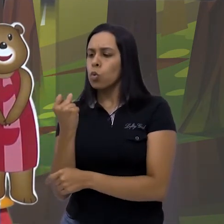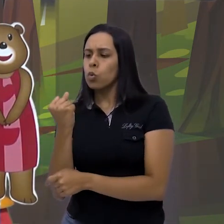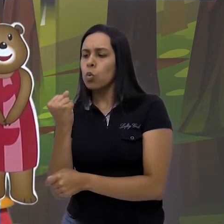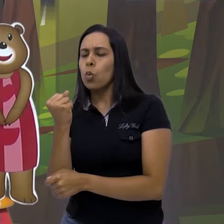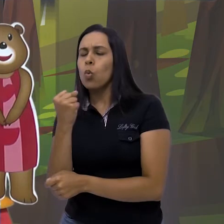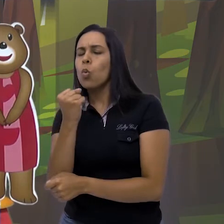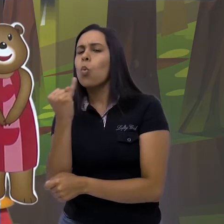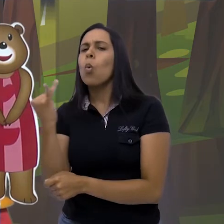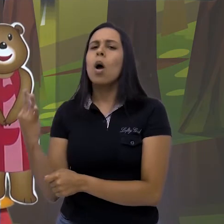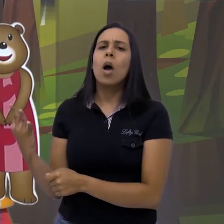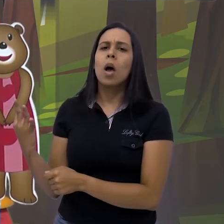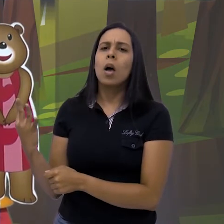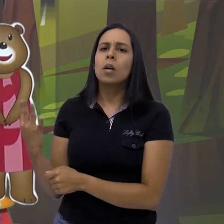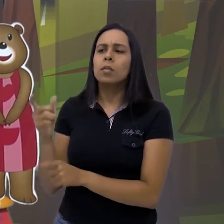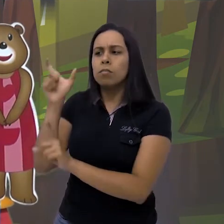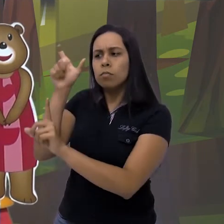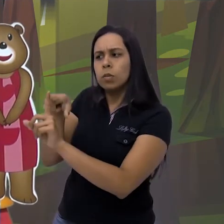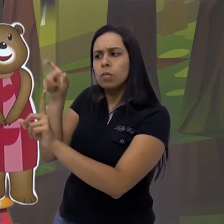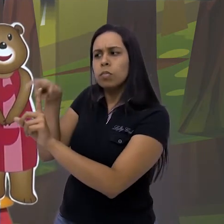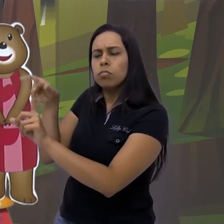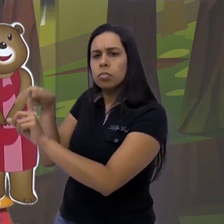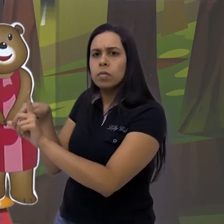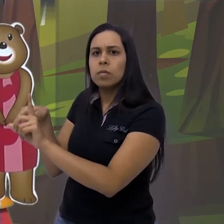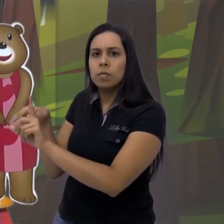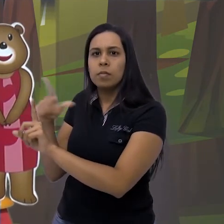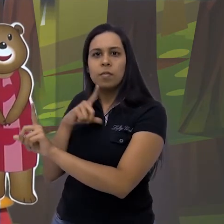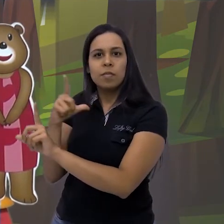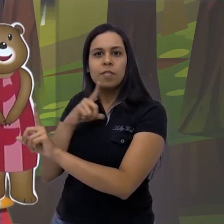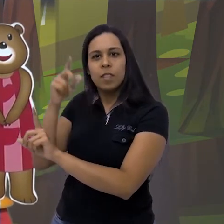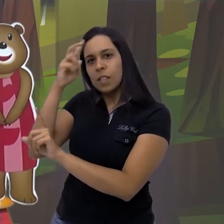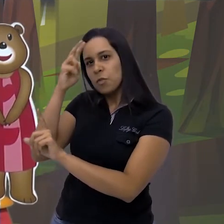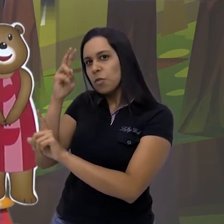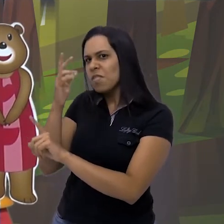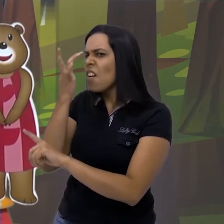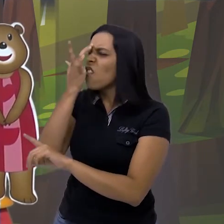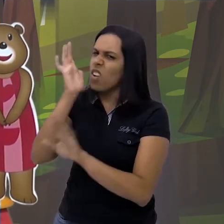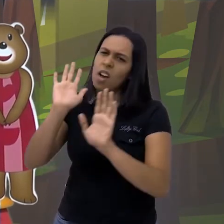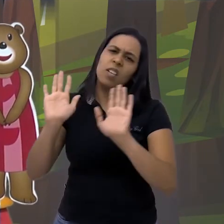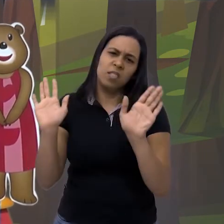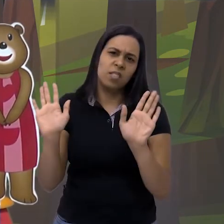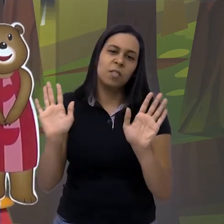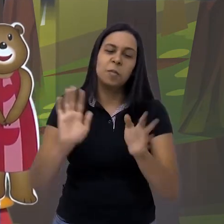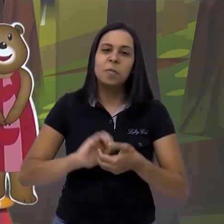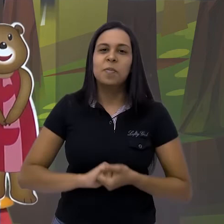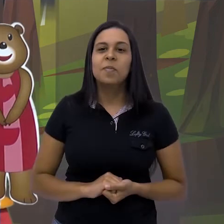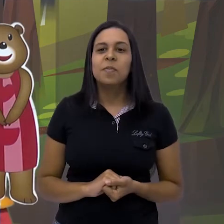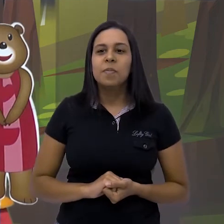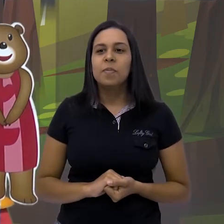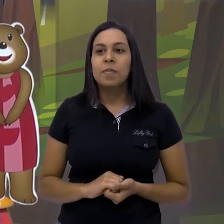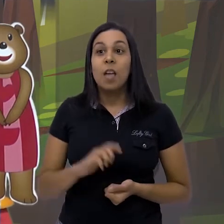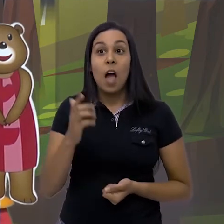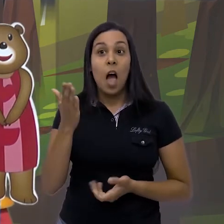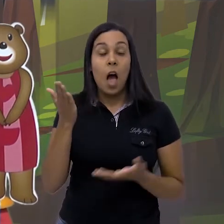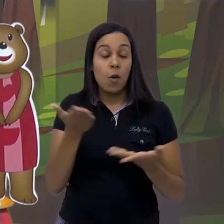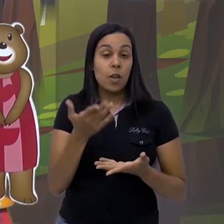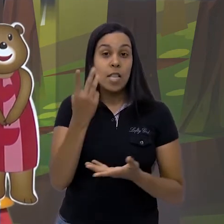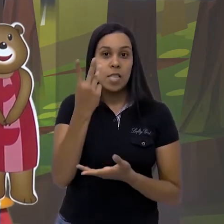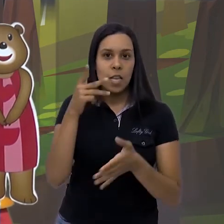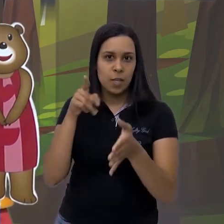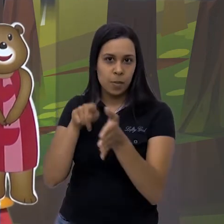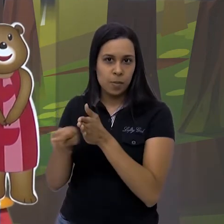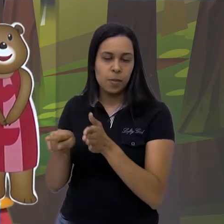coloca quantos personagens tem na história. Tá fácil, não tá pra um. Vamos para a questão 3.